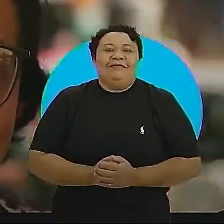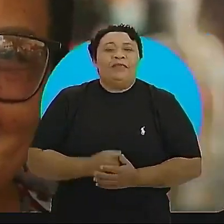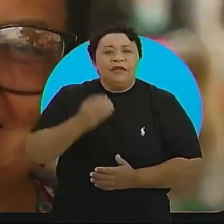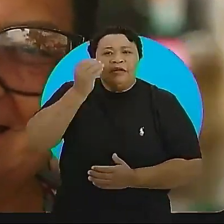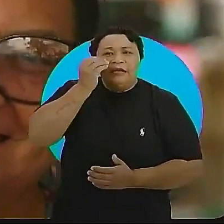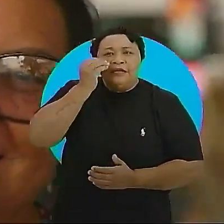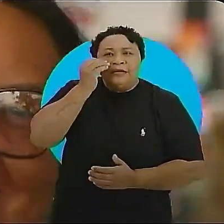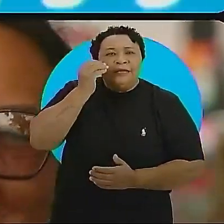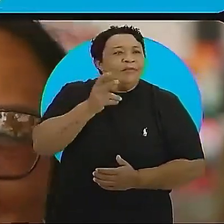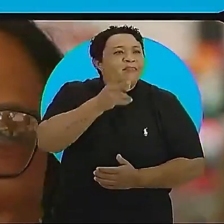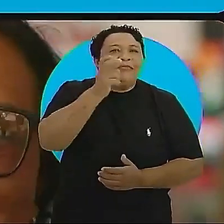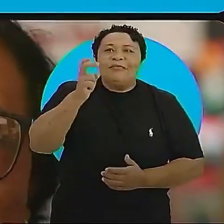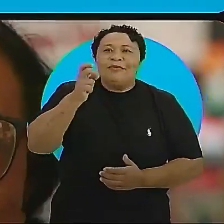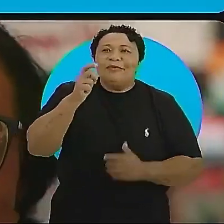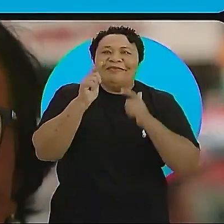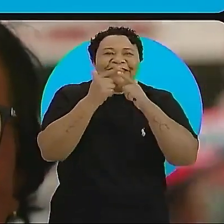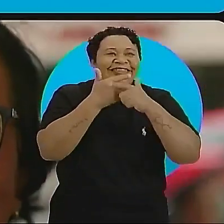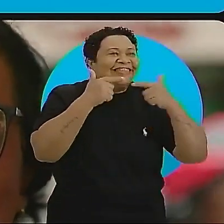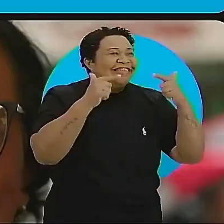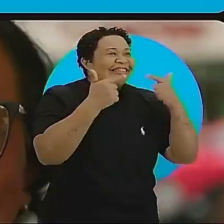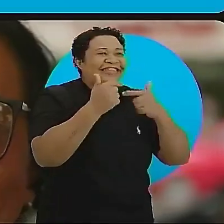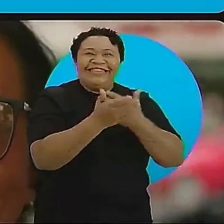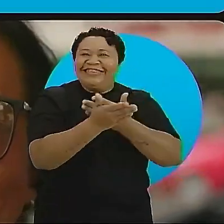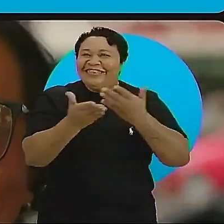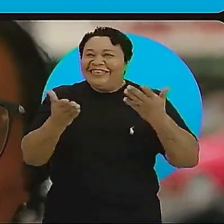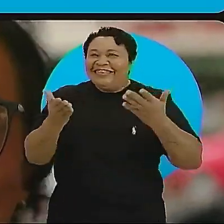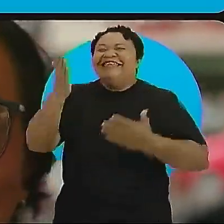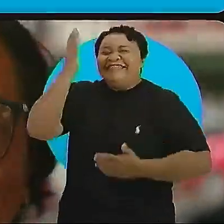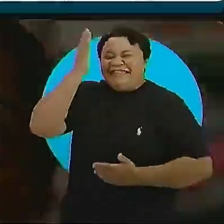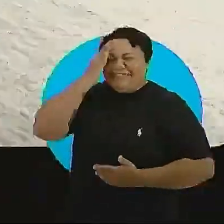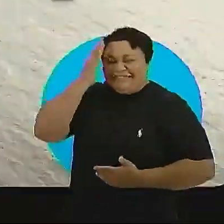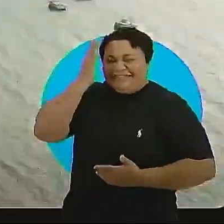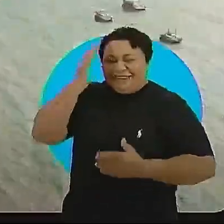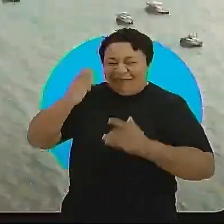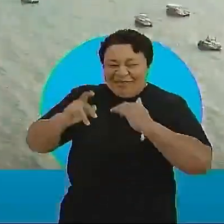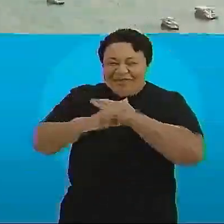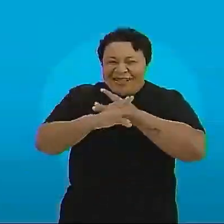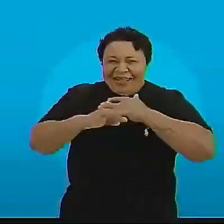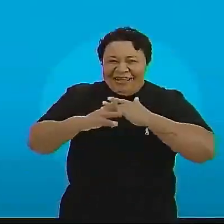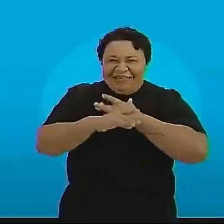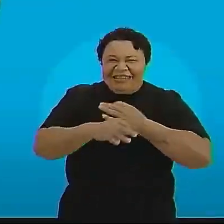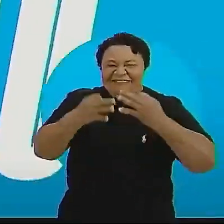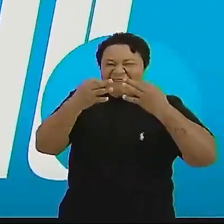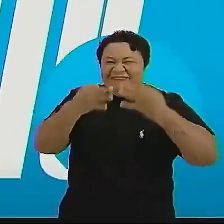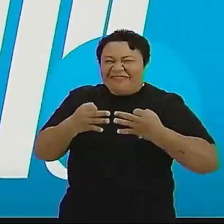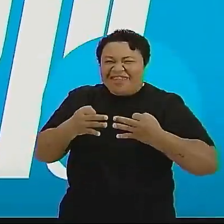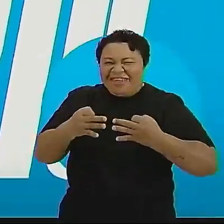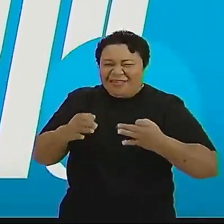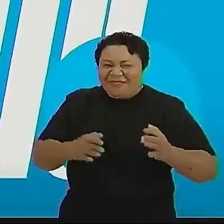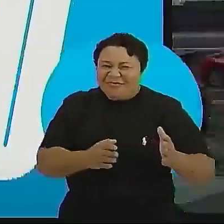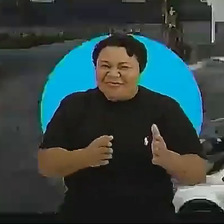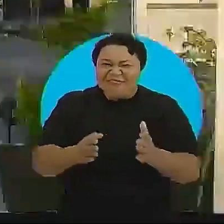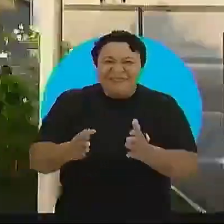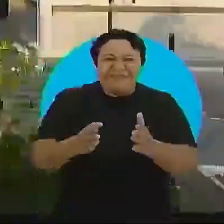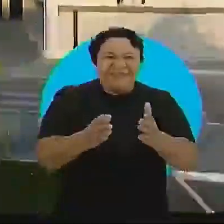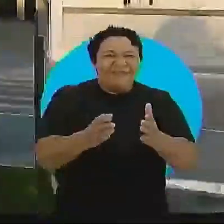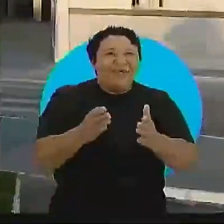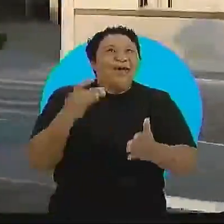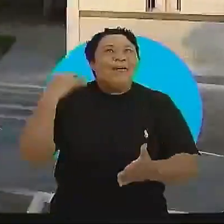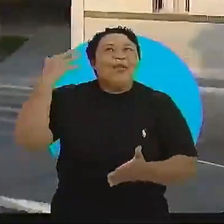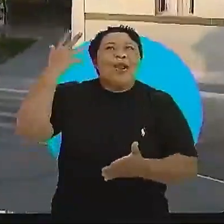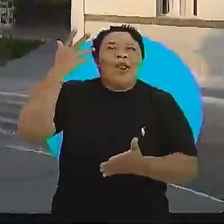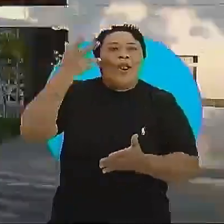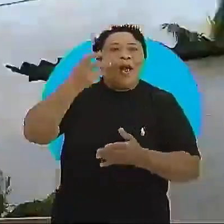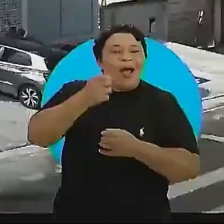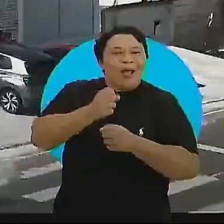Tá vendo esses sorrisos? É de quem sabe que a nossa cidade tá no caminho certo. Nos últimos